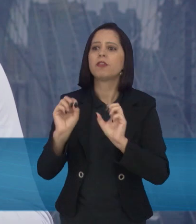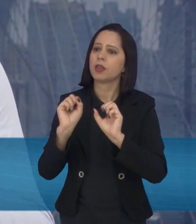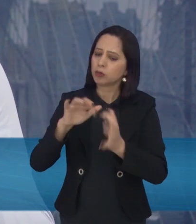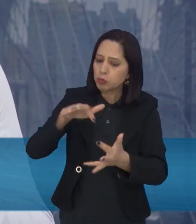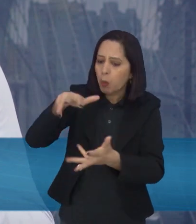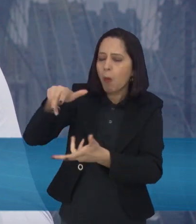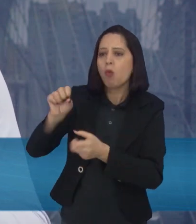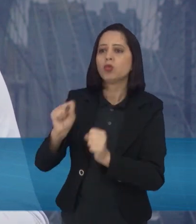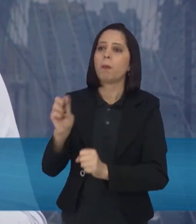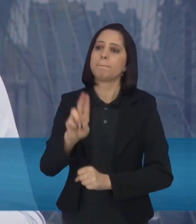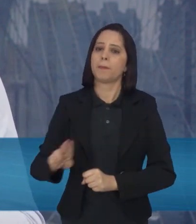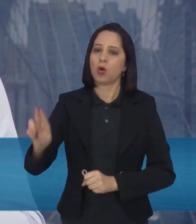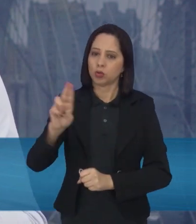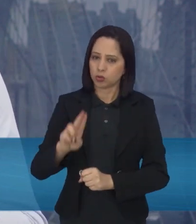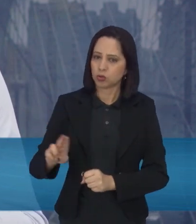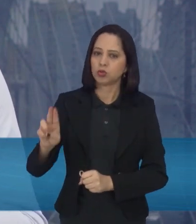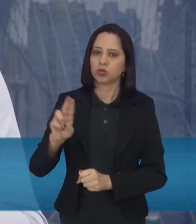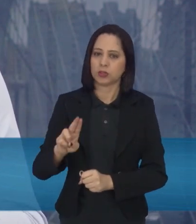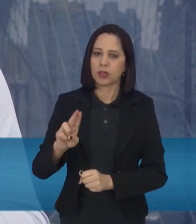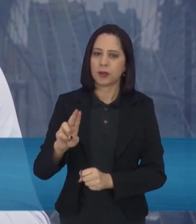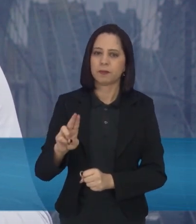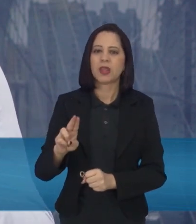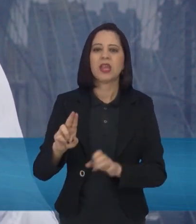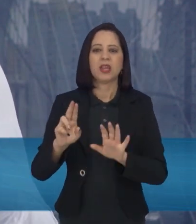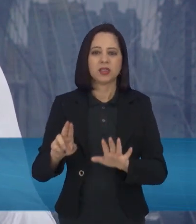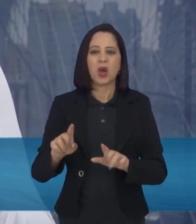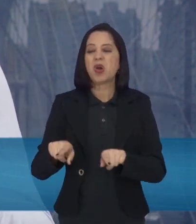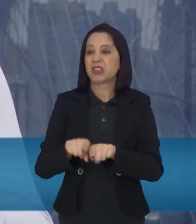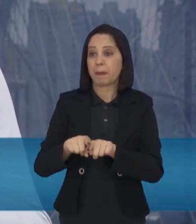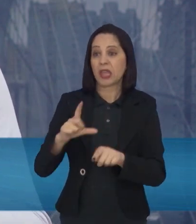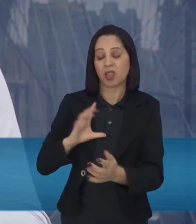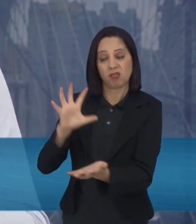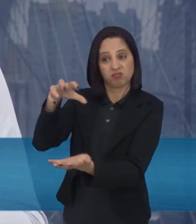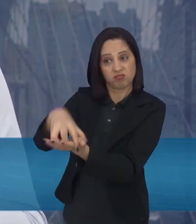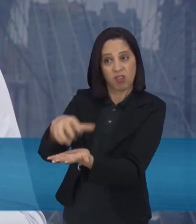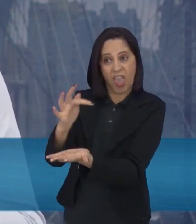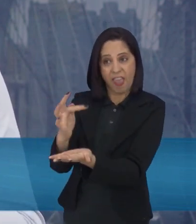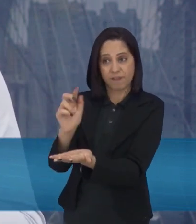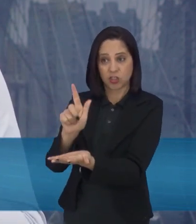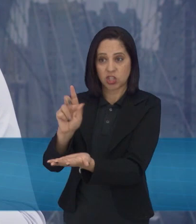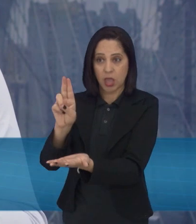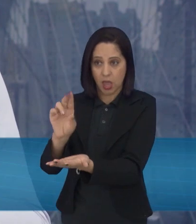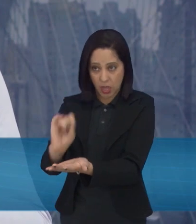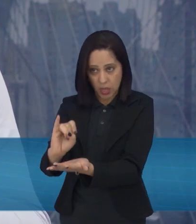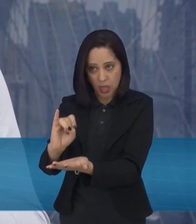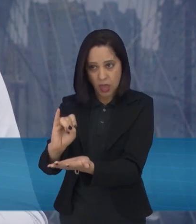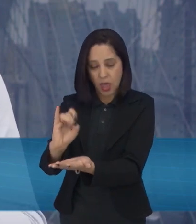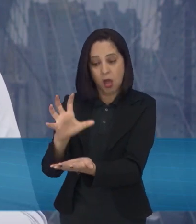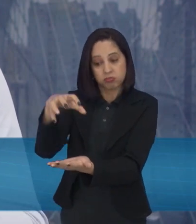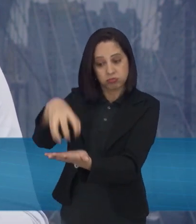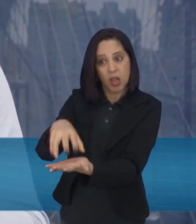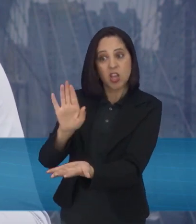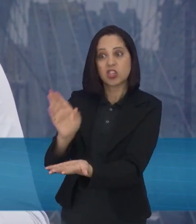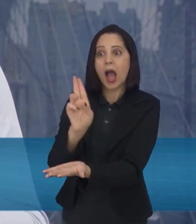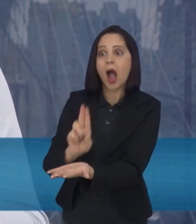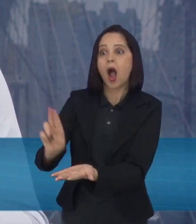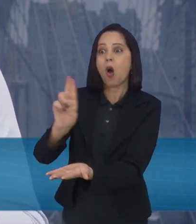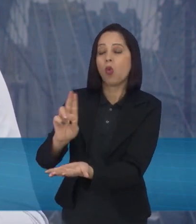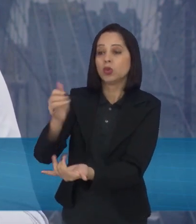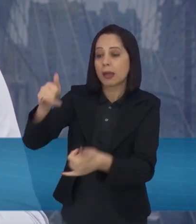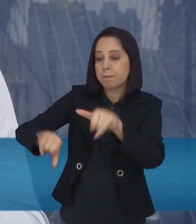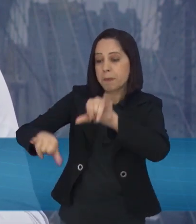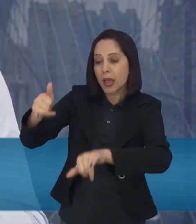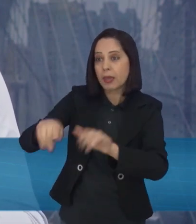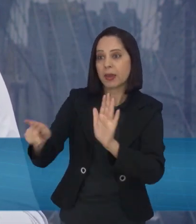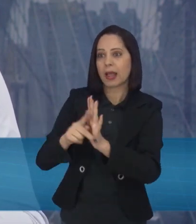Nós temos aí uma entidade americana, que é a FDA, que é uma das maiores entidades que se usa o cannabidiol, o cannabis medicinal, para também das